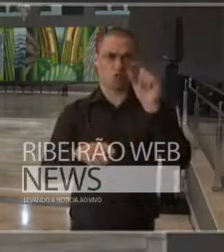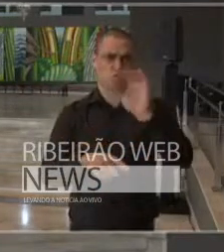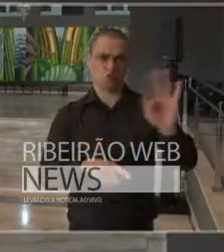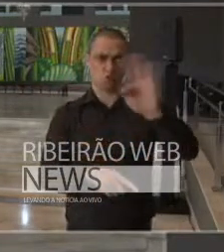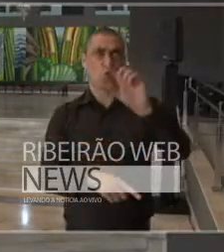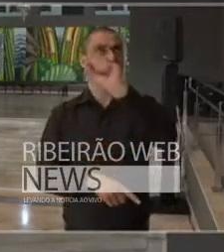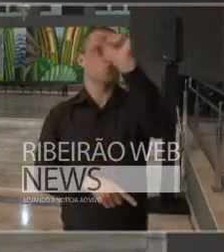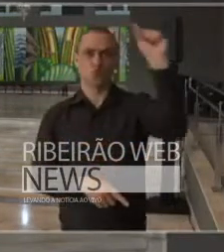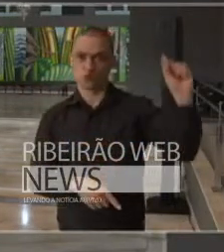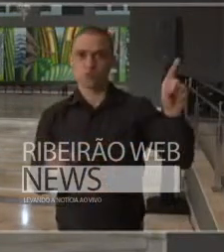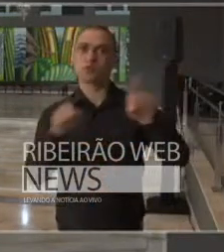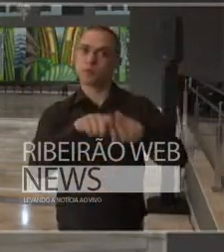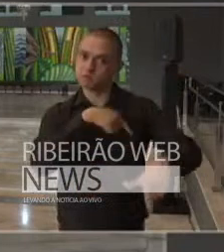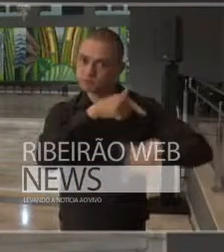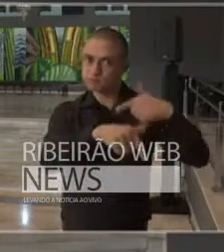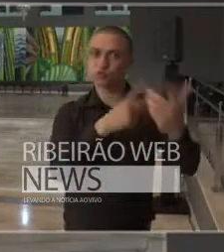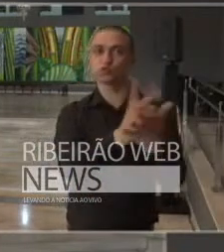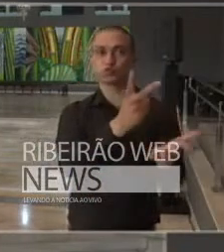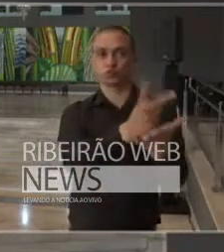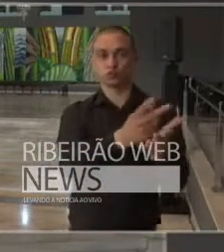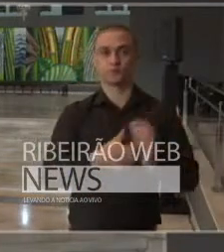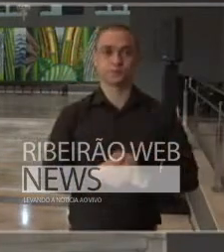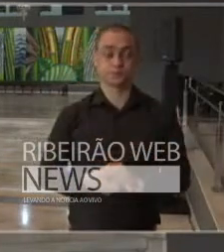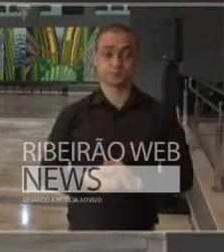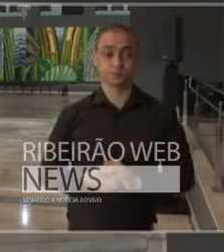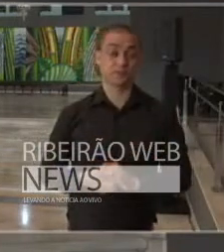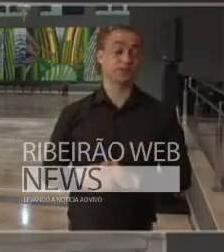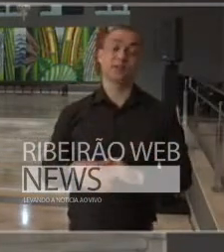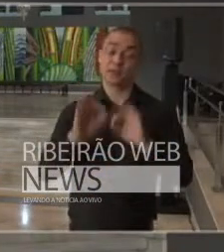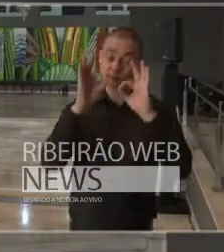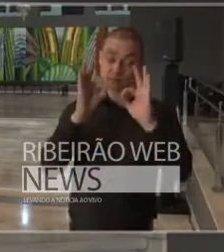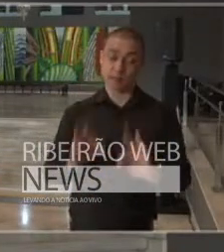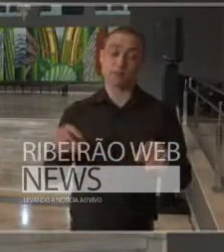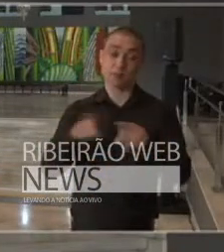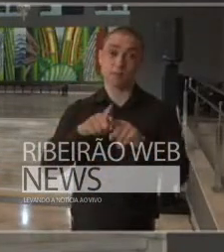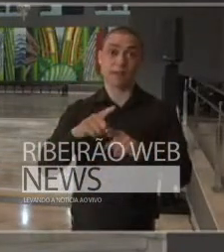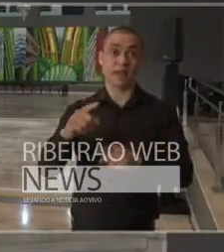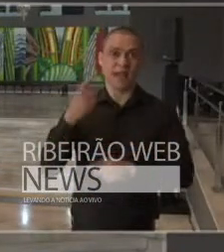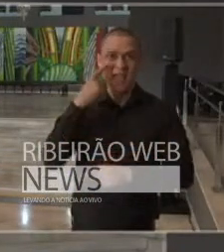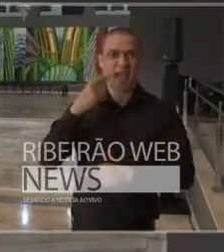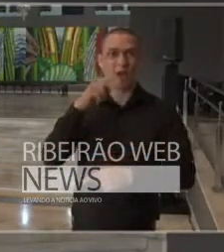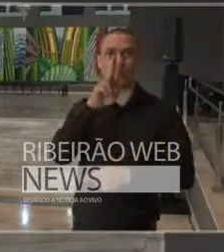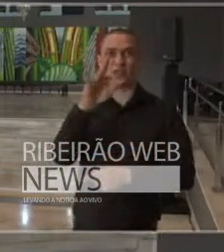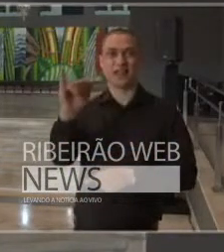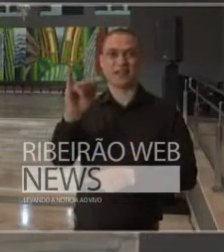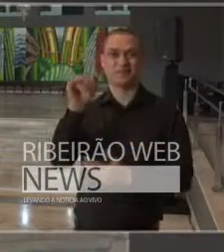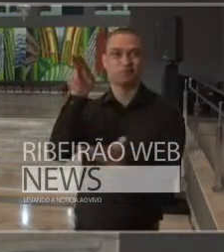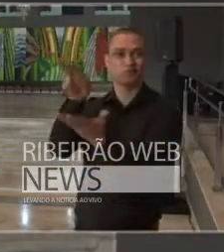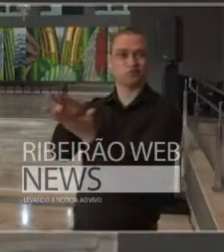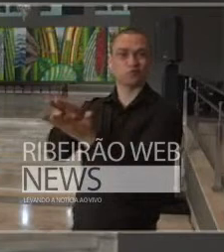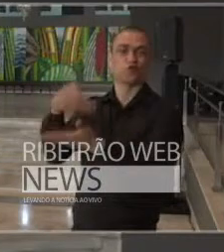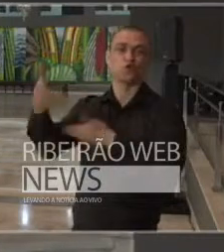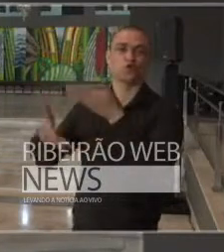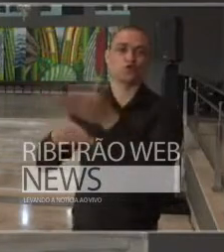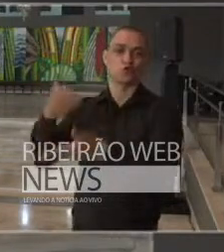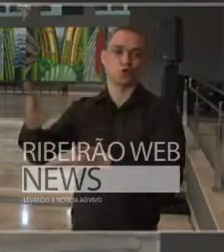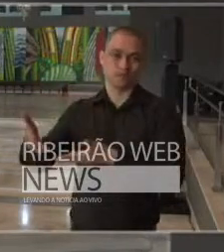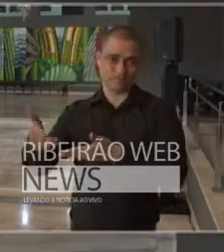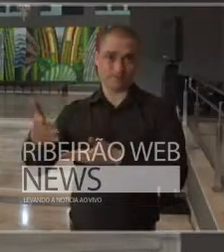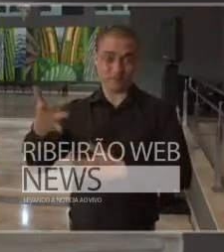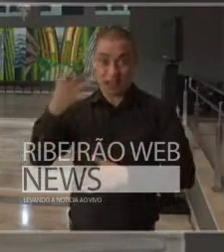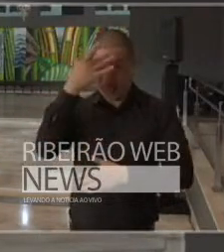universidades e outras empresas e sem dúvida nenhuma é a terapia intensiva é o paciente uma